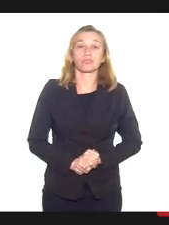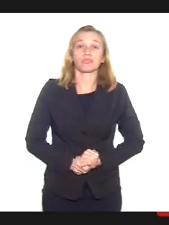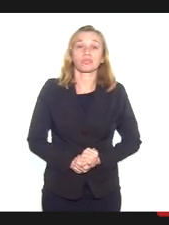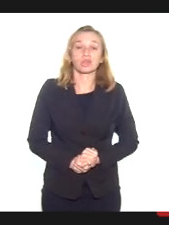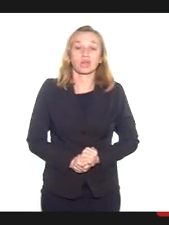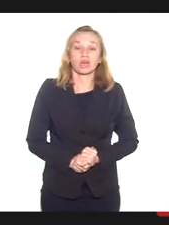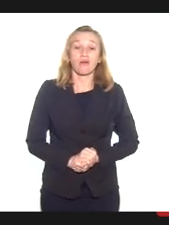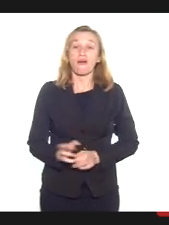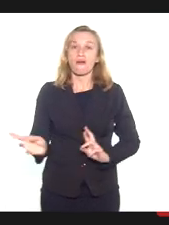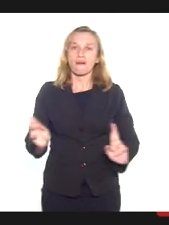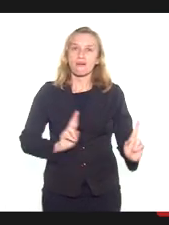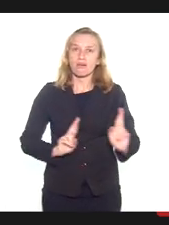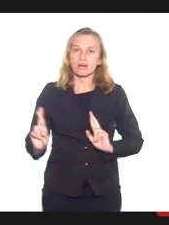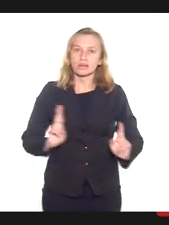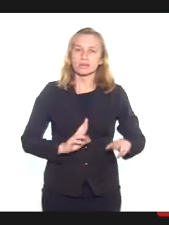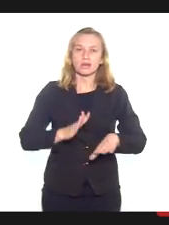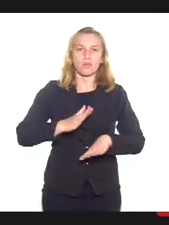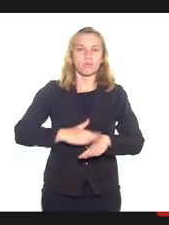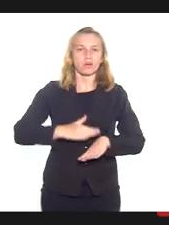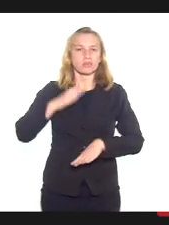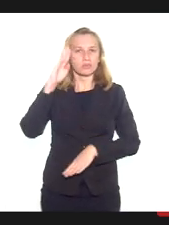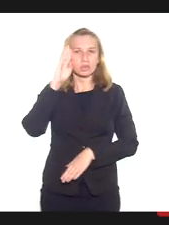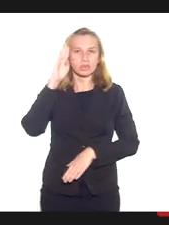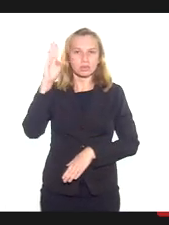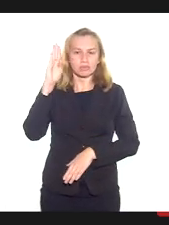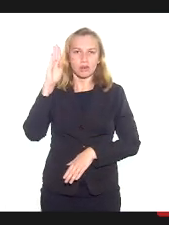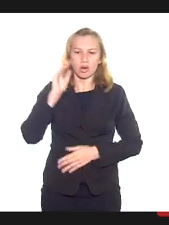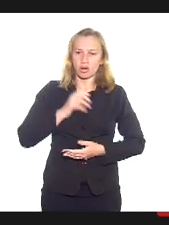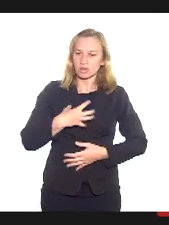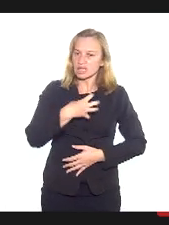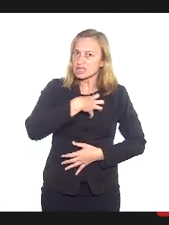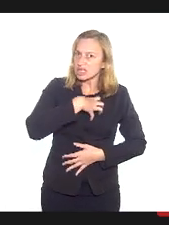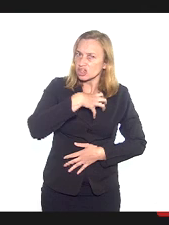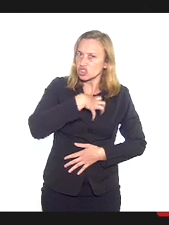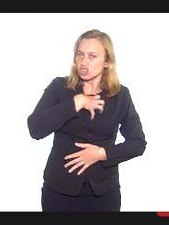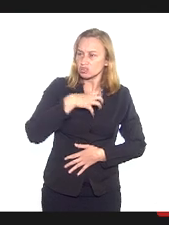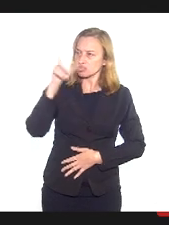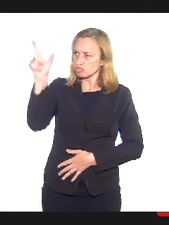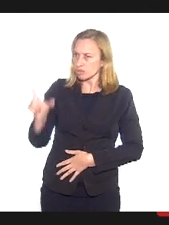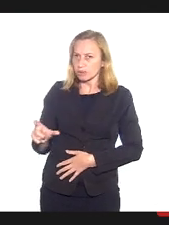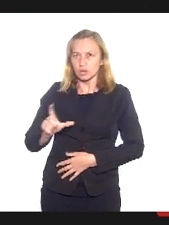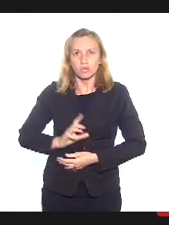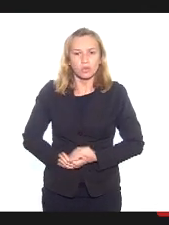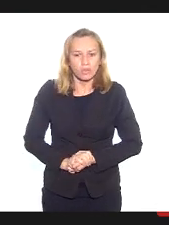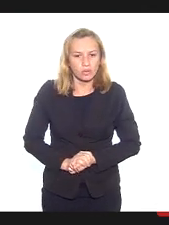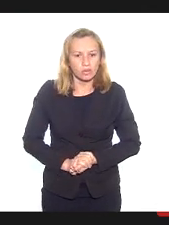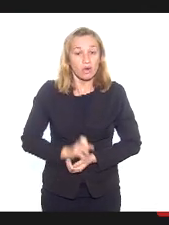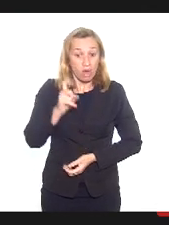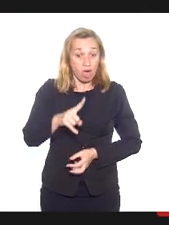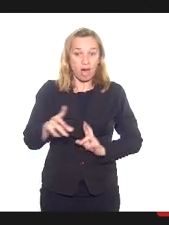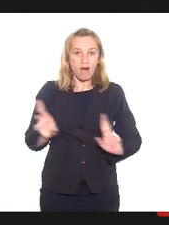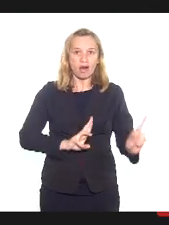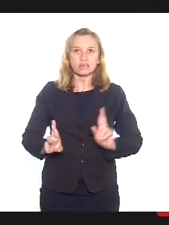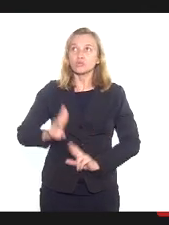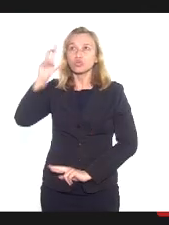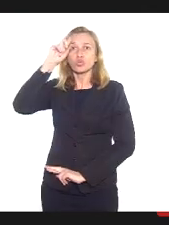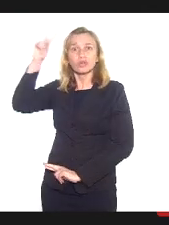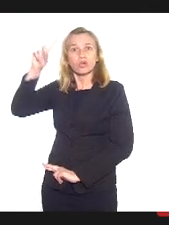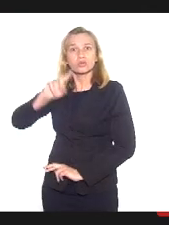a relação mais fundamental que dá sentido à existência dessa pessoa é essa relação com Deus.